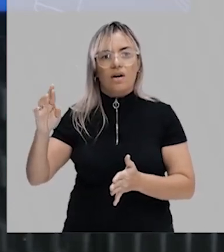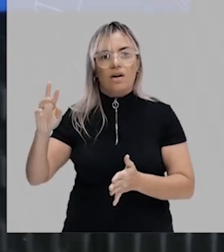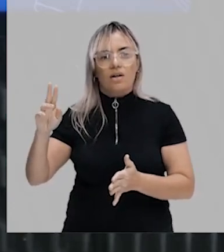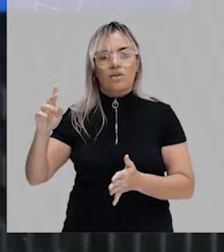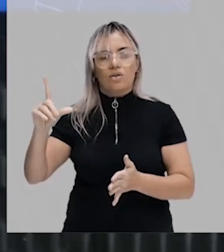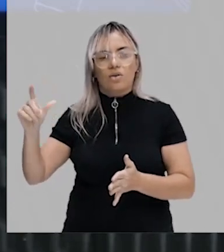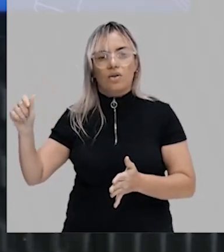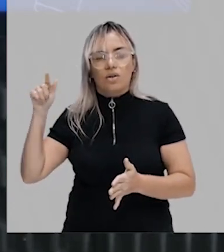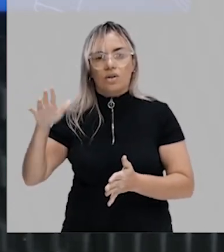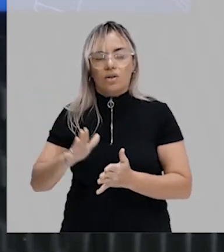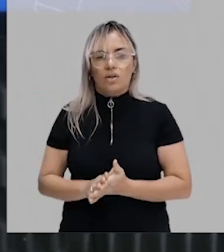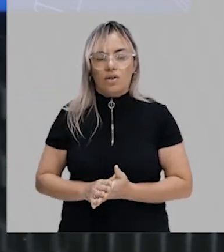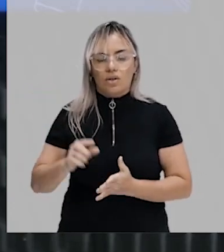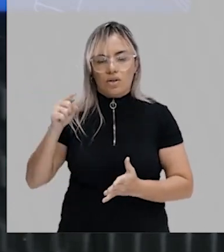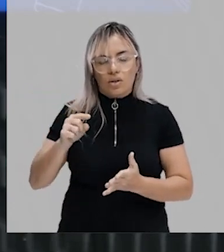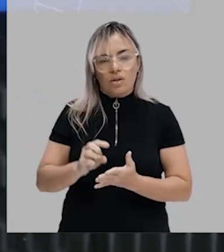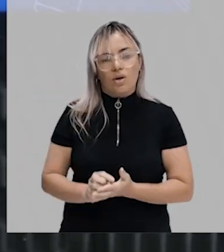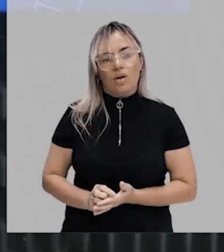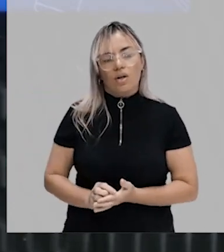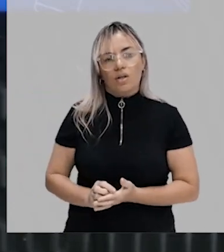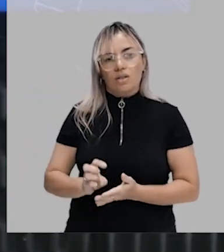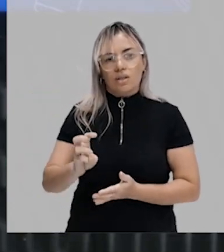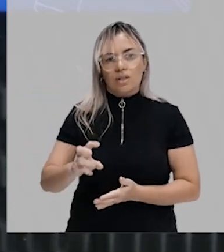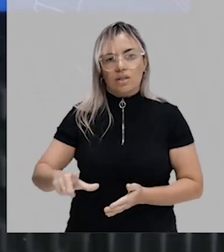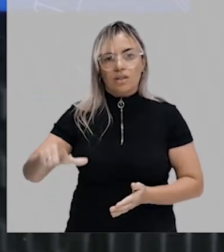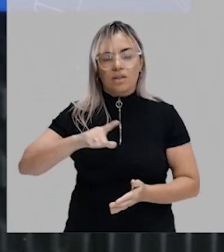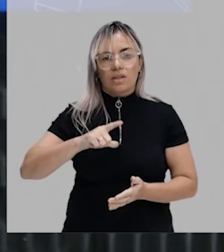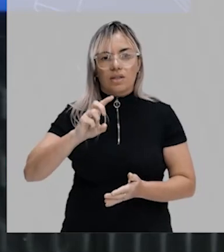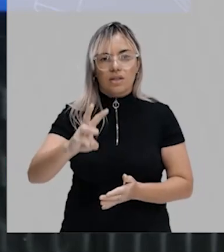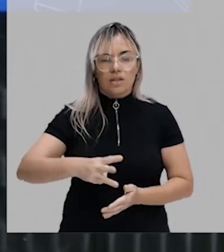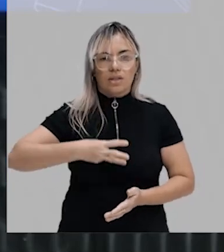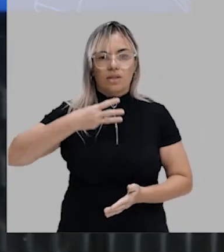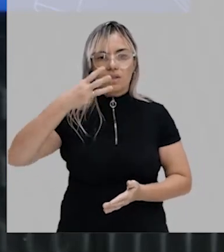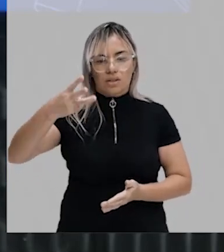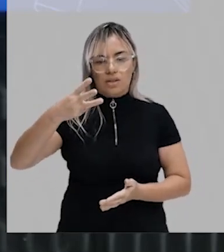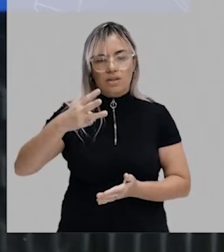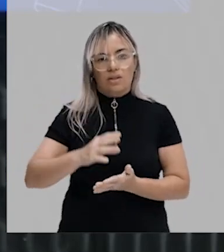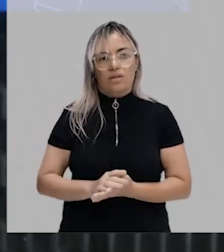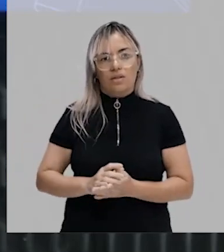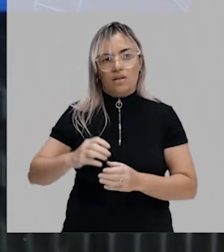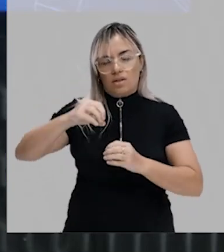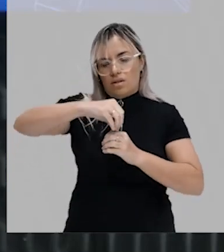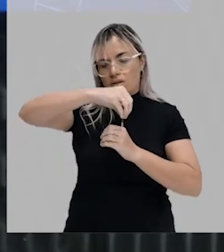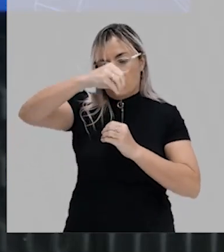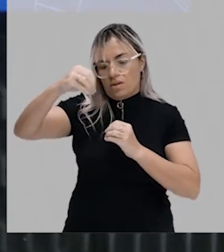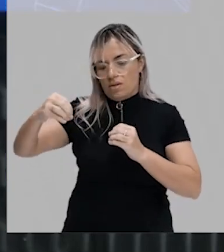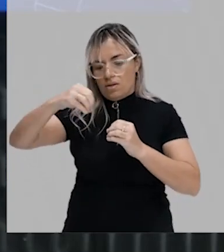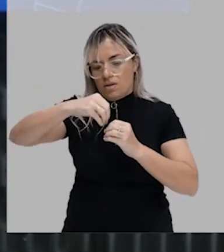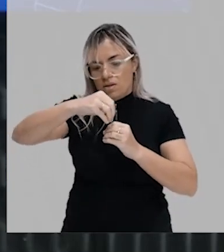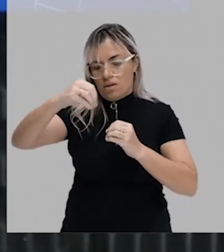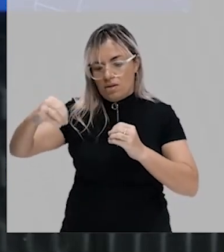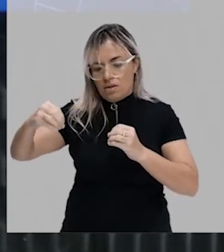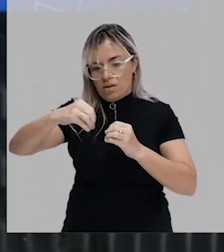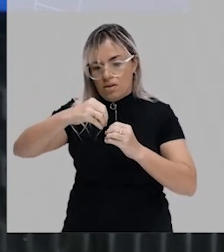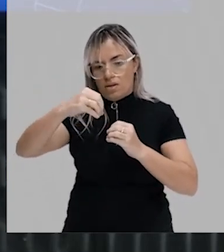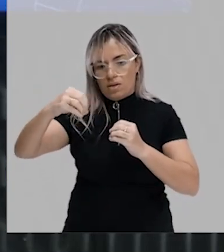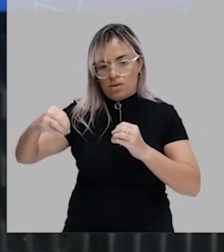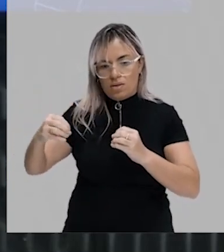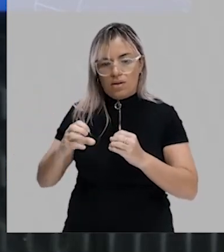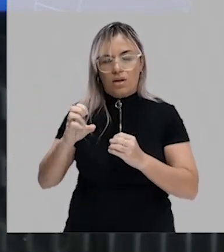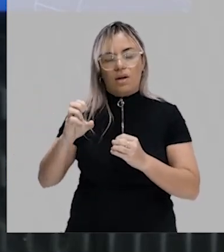tinha três folhetos embrionários, tá, pessoal? Tinha três folhetos embrionários. Ectoderma,